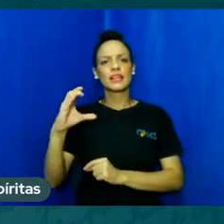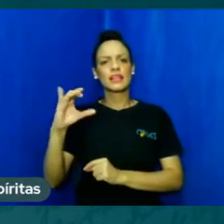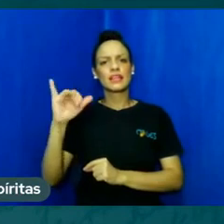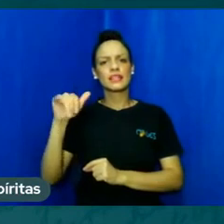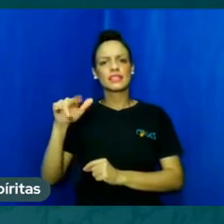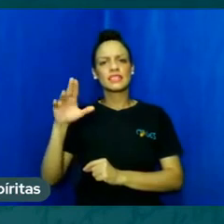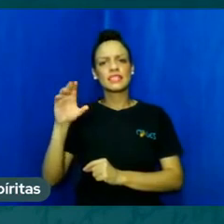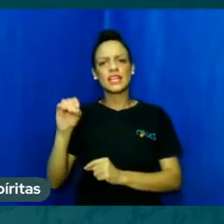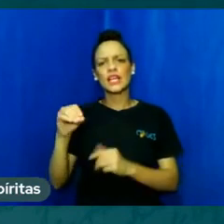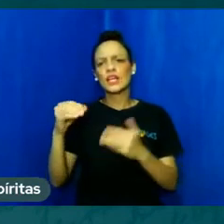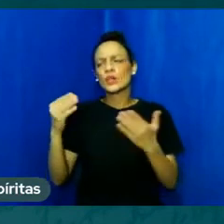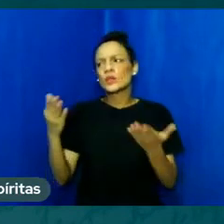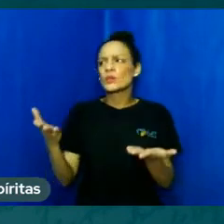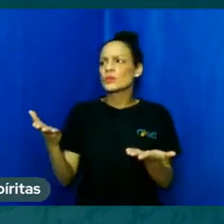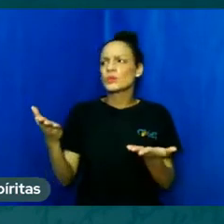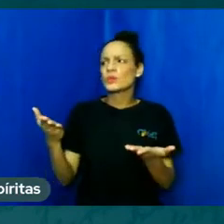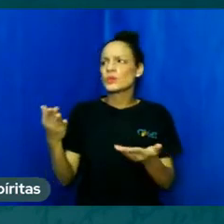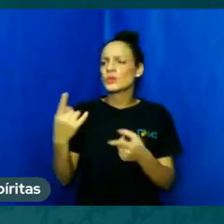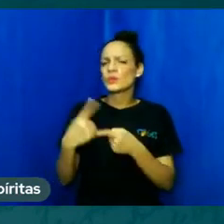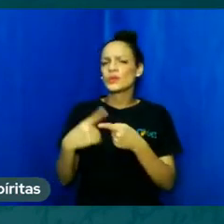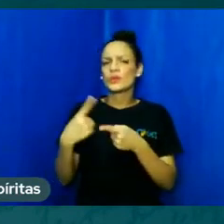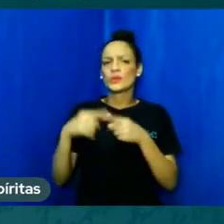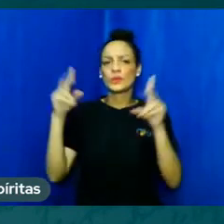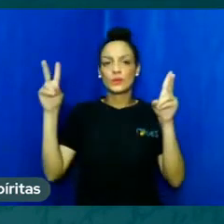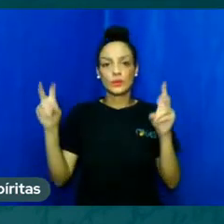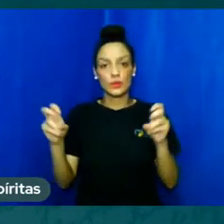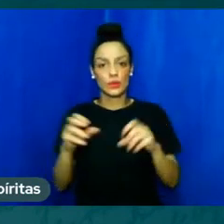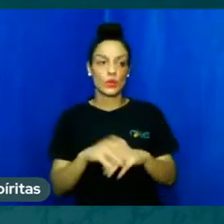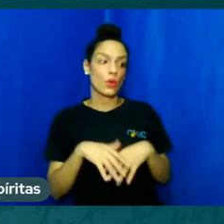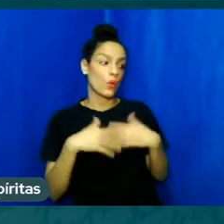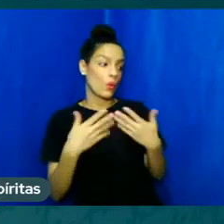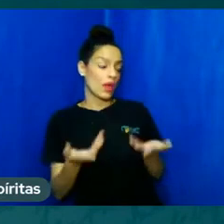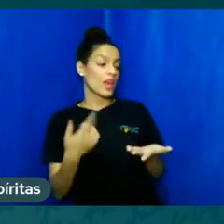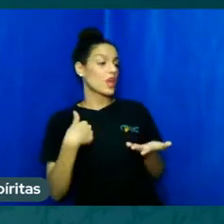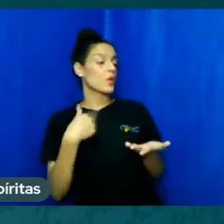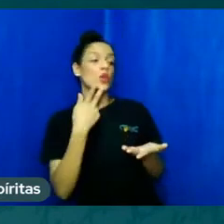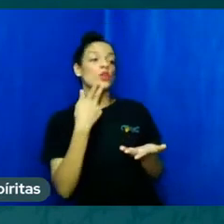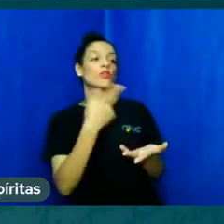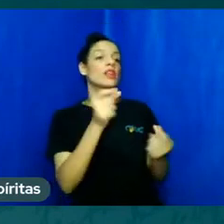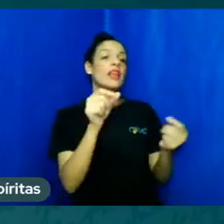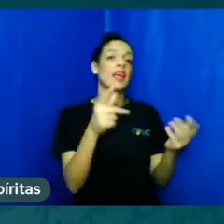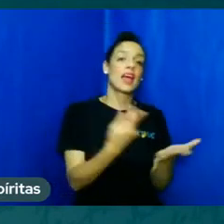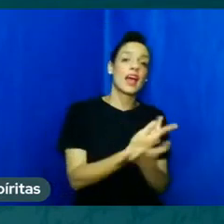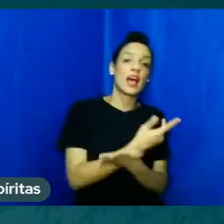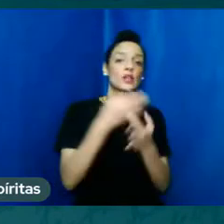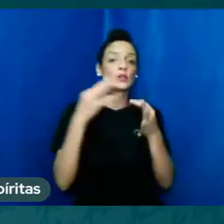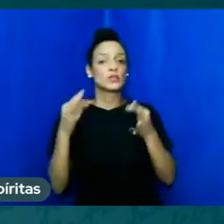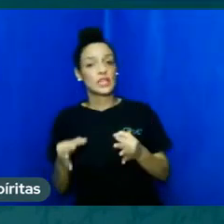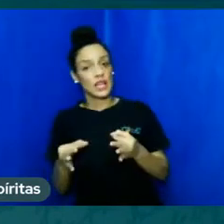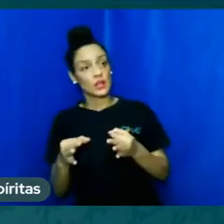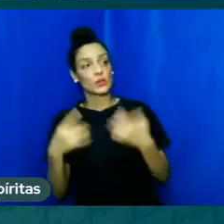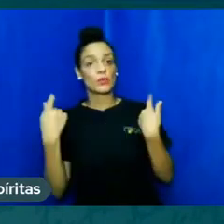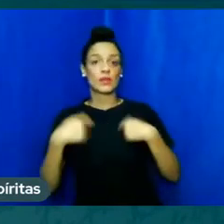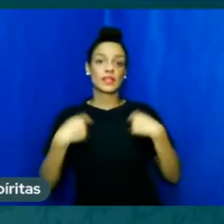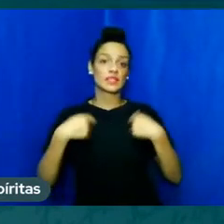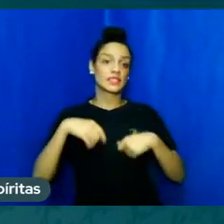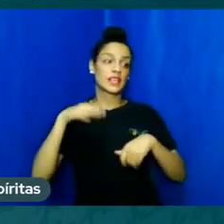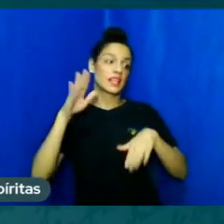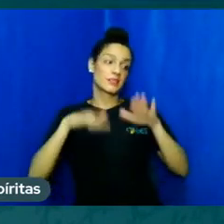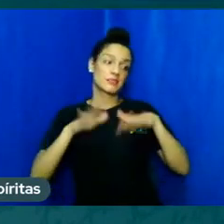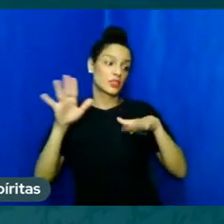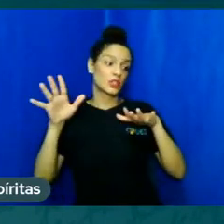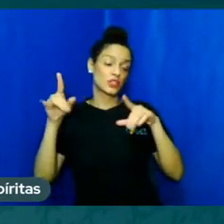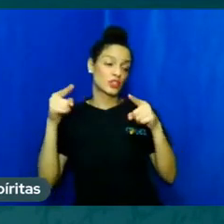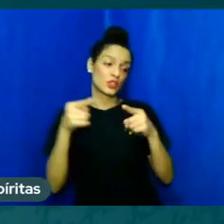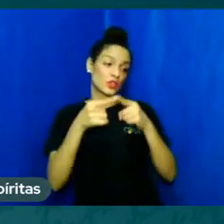certo ou errado eu prefiro usar o aspecto da conveniência não conveniência ou da pertinência ou não pertinência